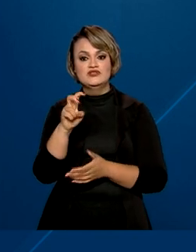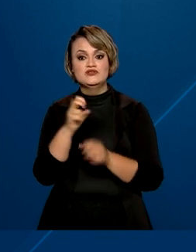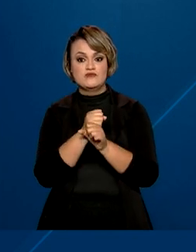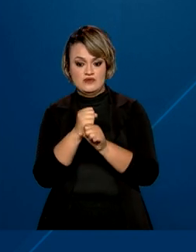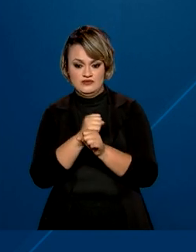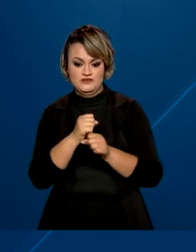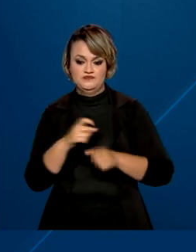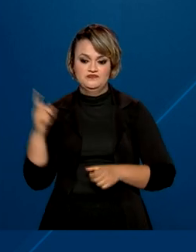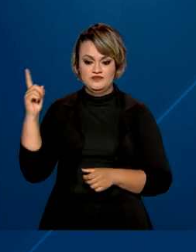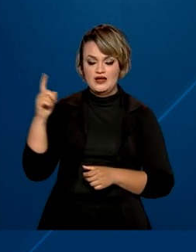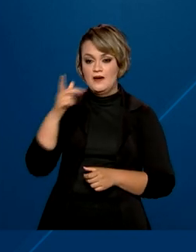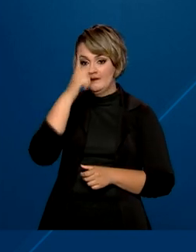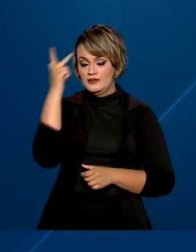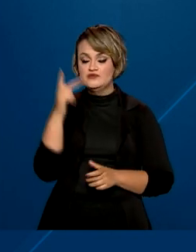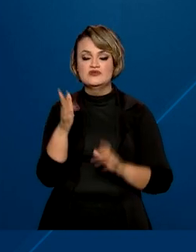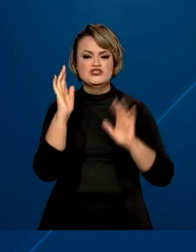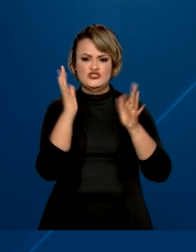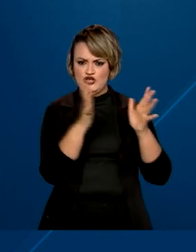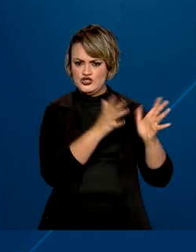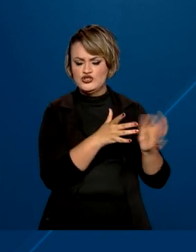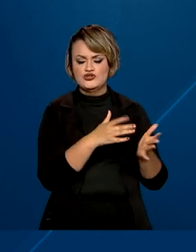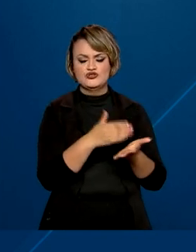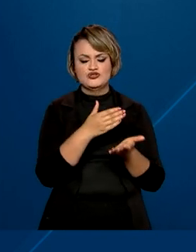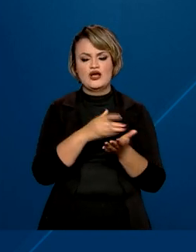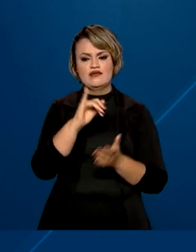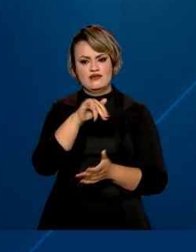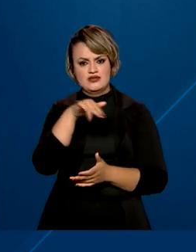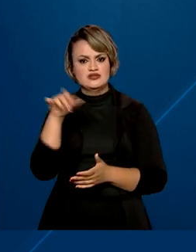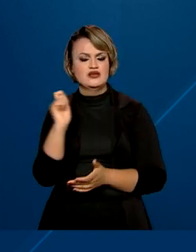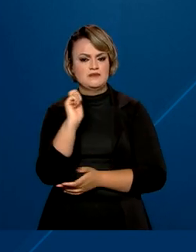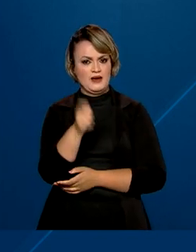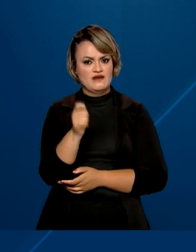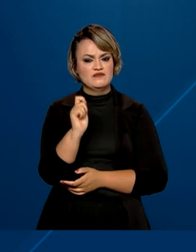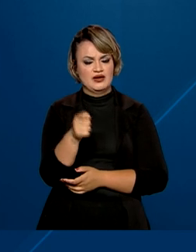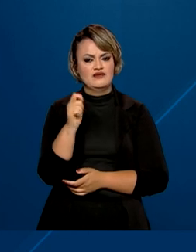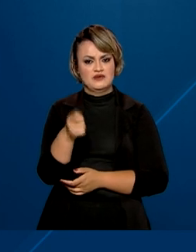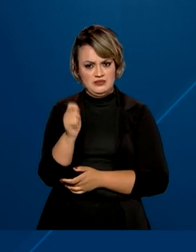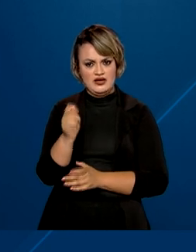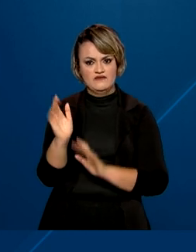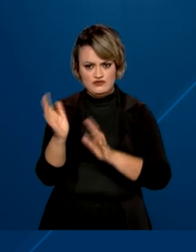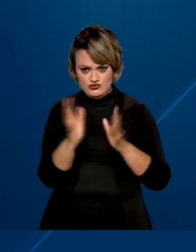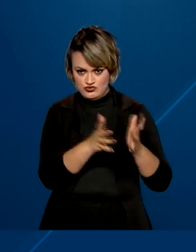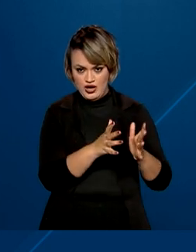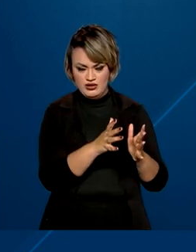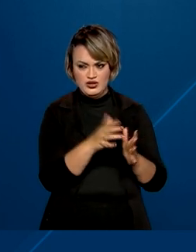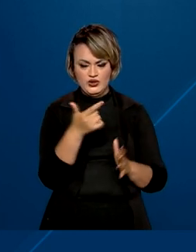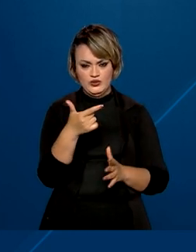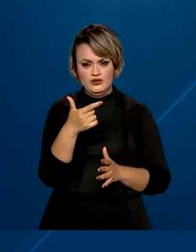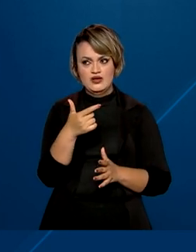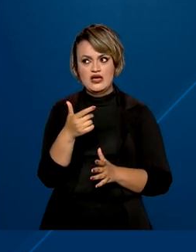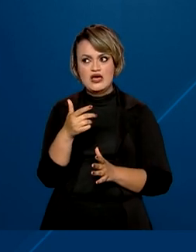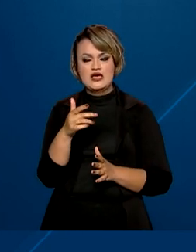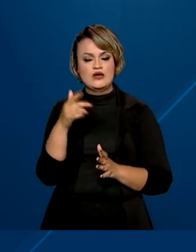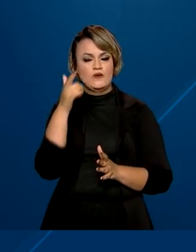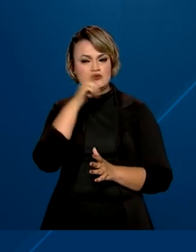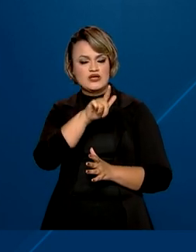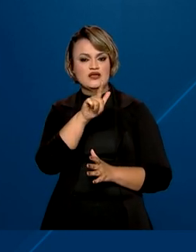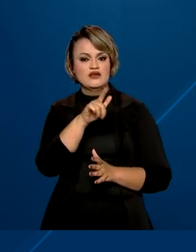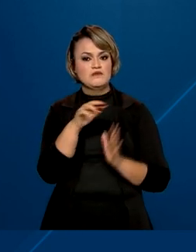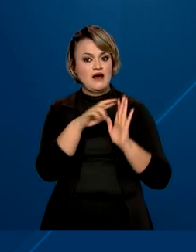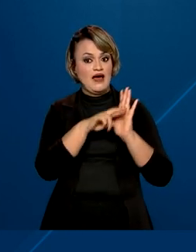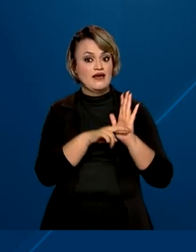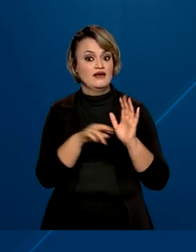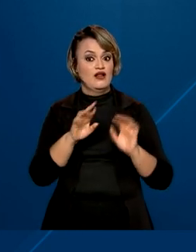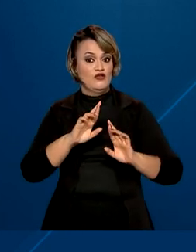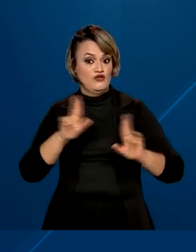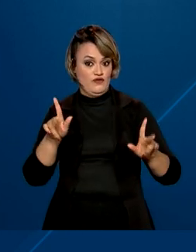catadores já assegurados e que contribuíam para o INSS antes da reforma da Previdência em 2019 ganham uma regra